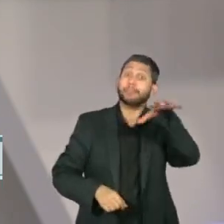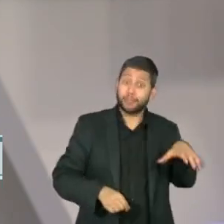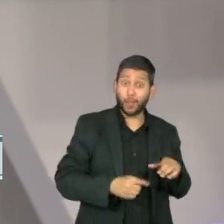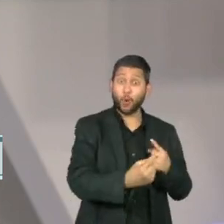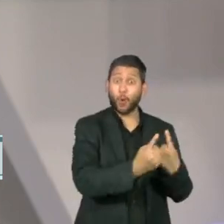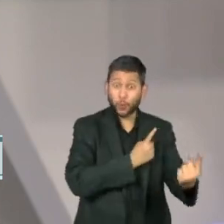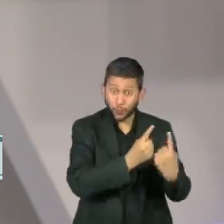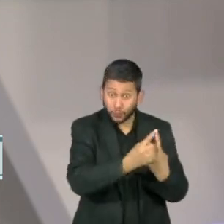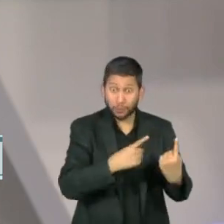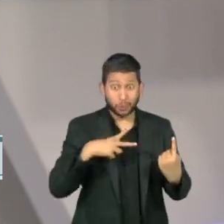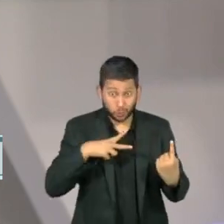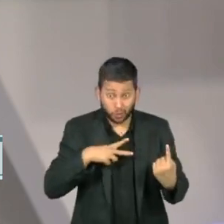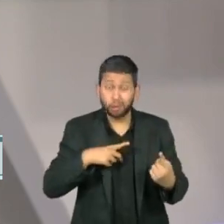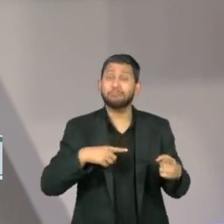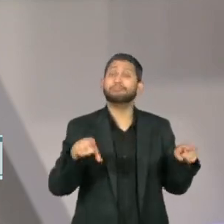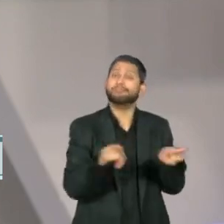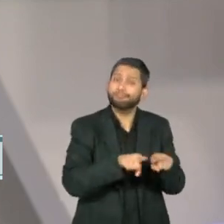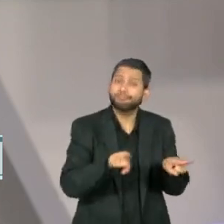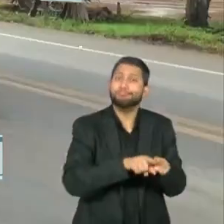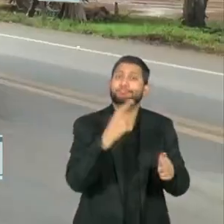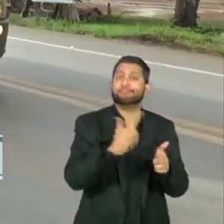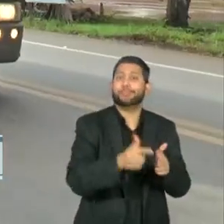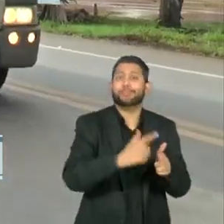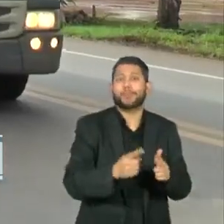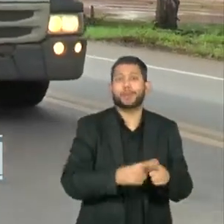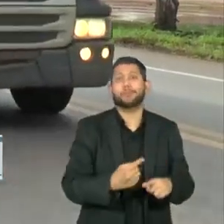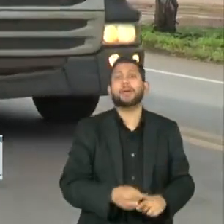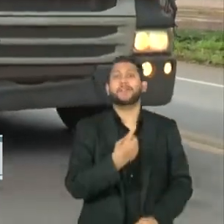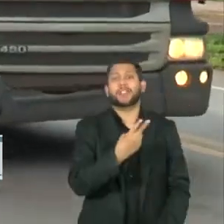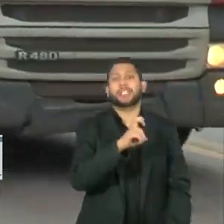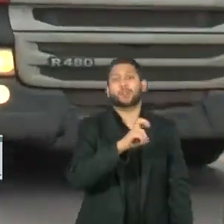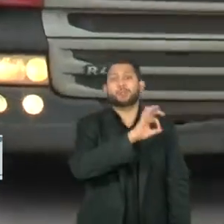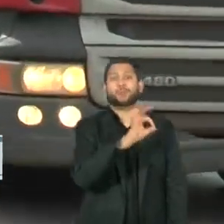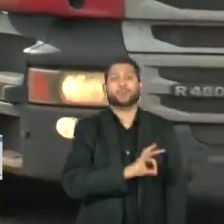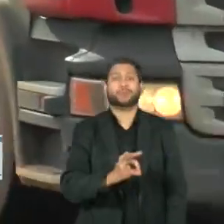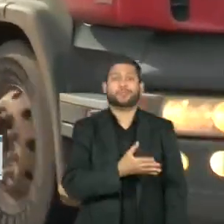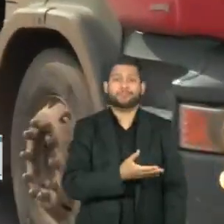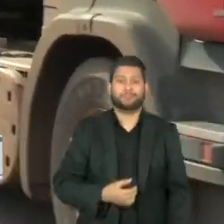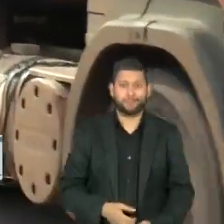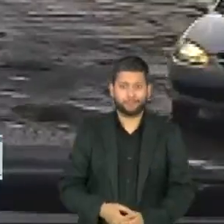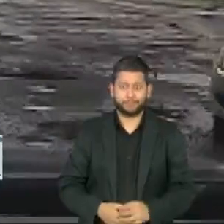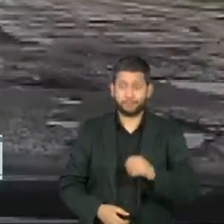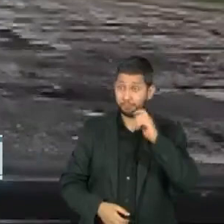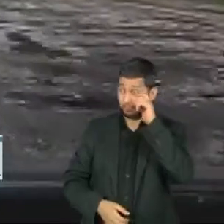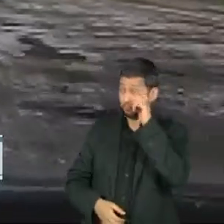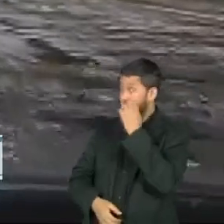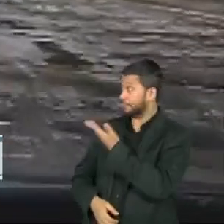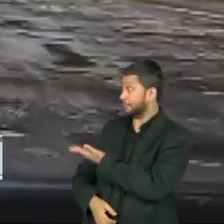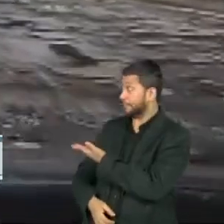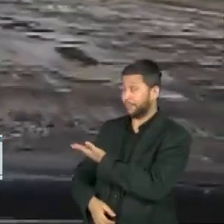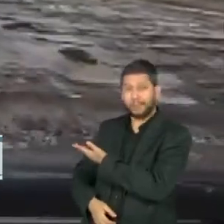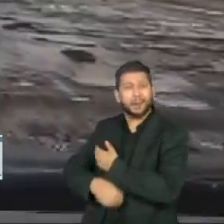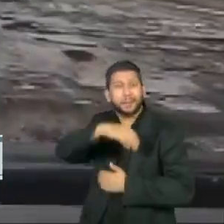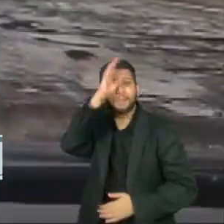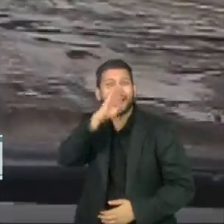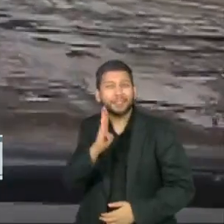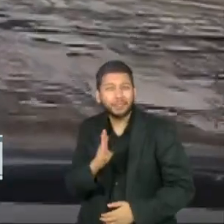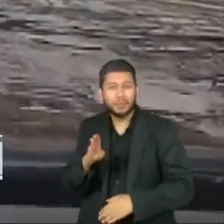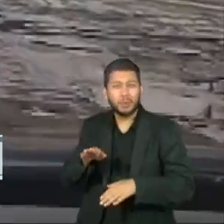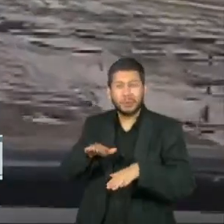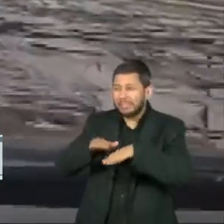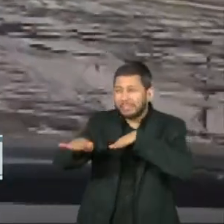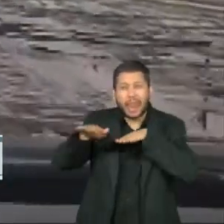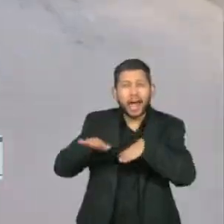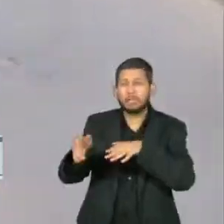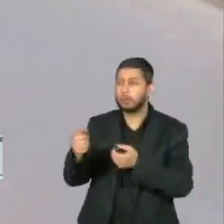apresentam problemas em um quarto das concessões. Dirigir pelas estradas brasileiras este ano foi mais uma vez um desafio.